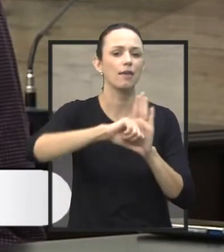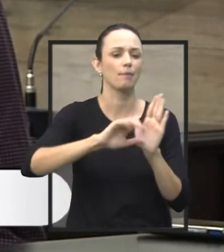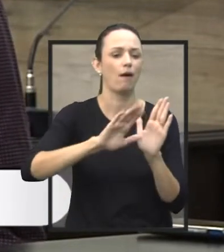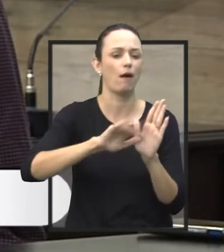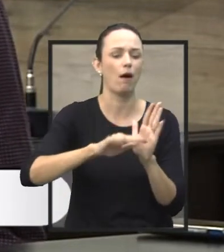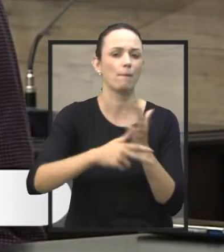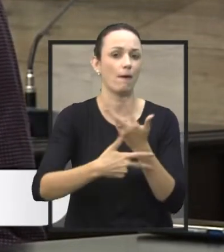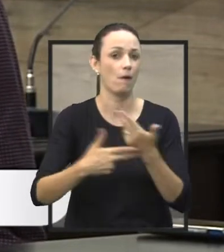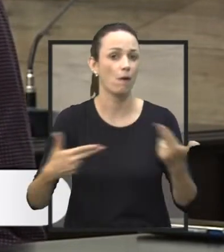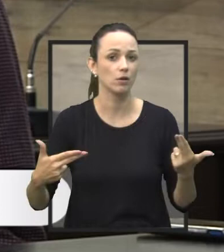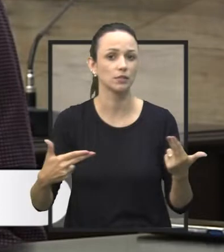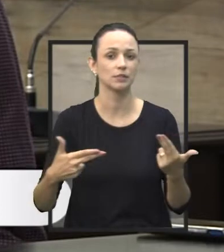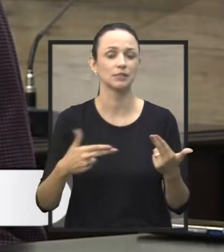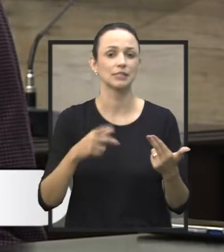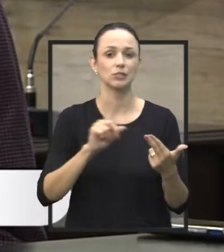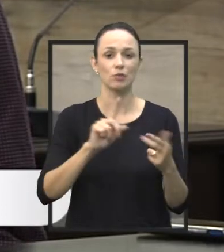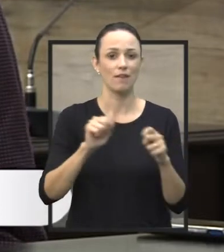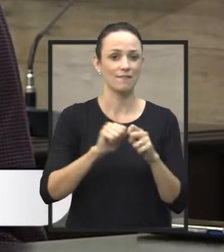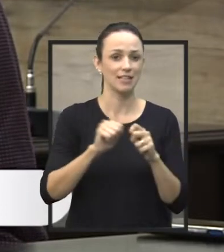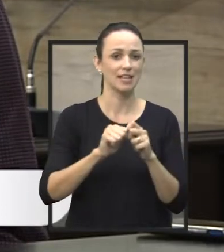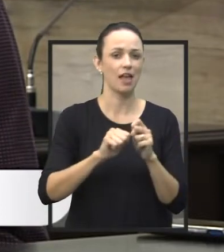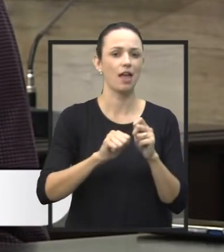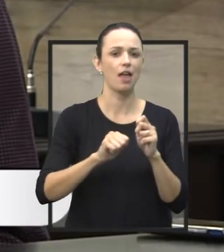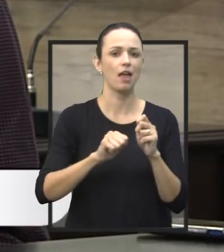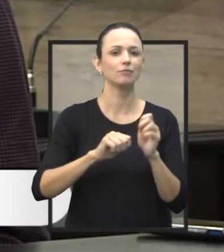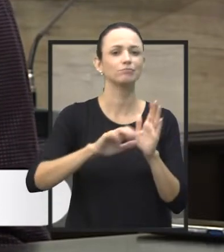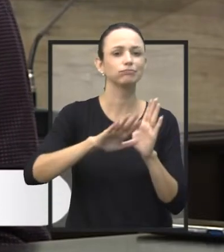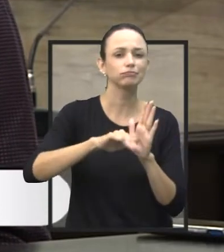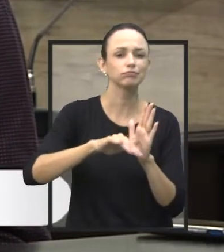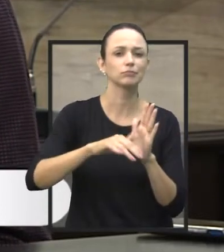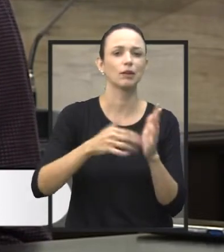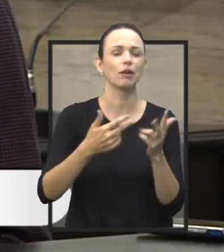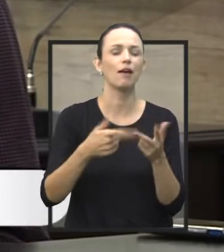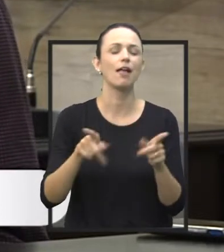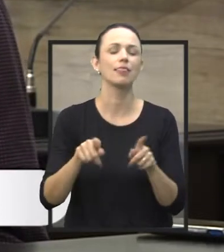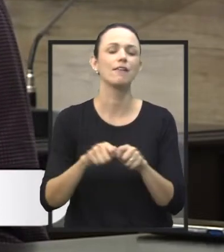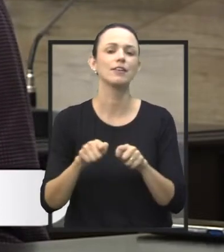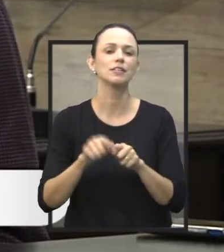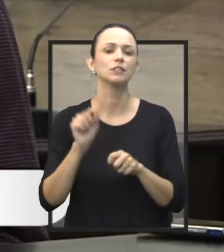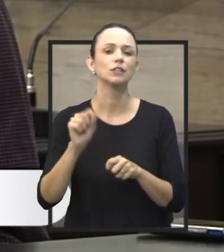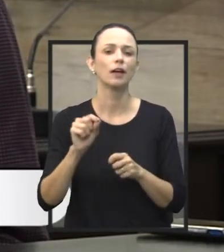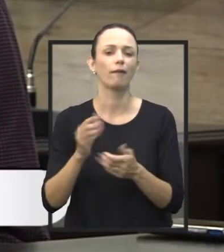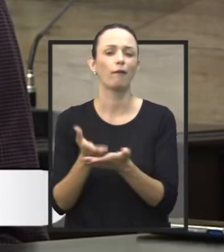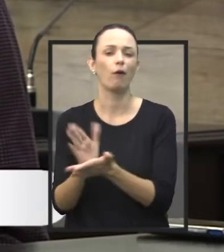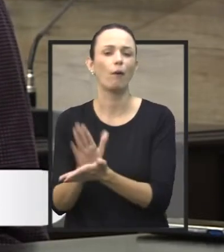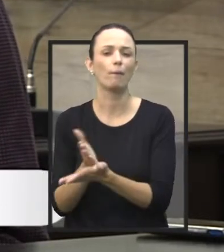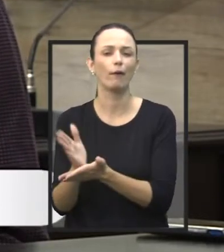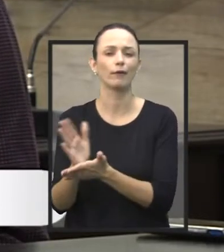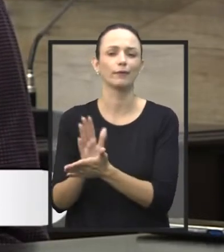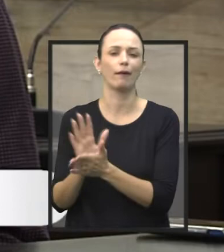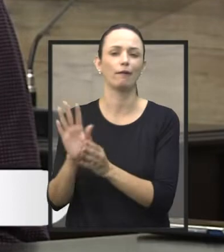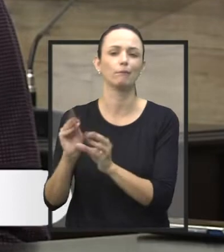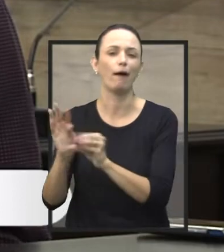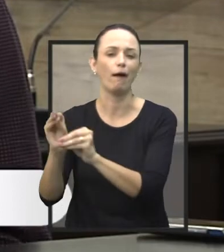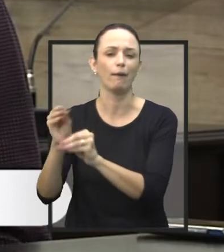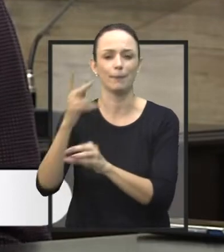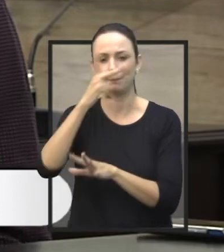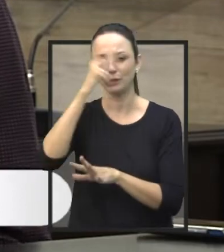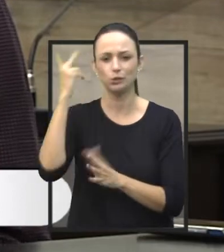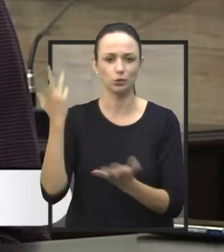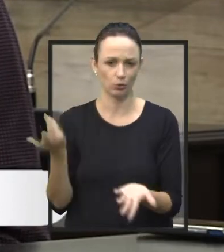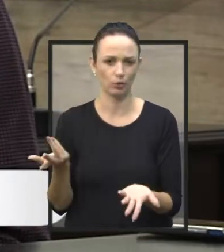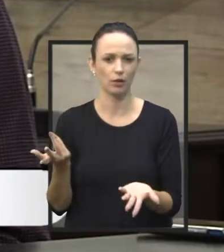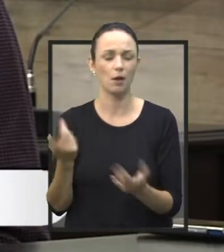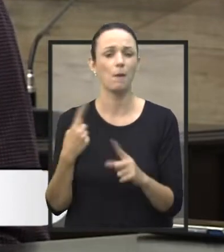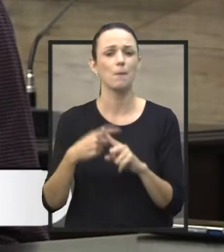cometendo delitos, infrações, às vezes eles estão incomodando as pessoas. Por que é as